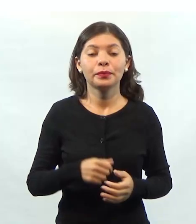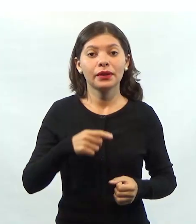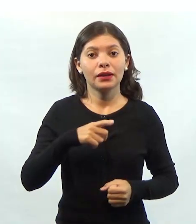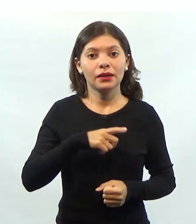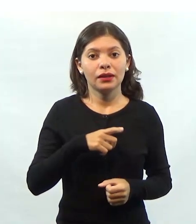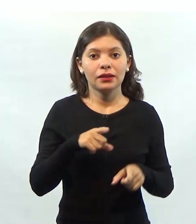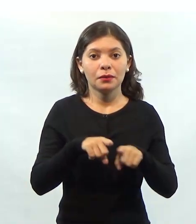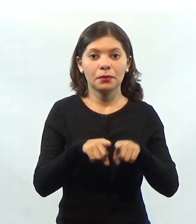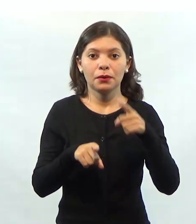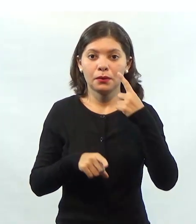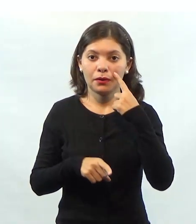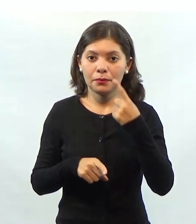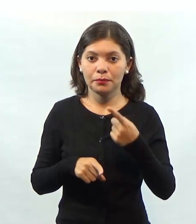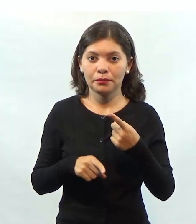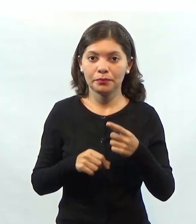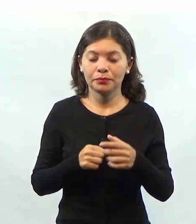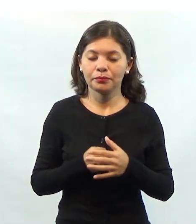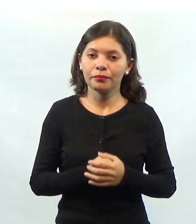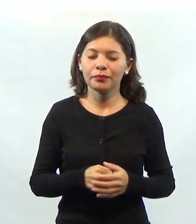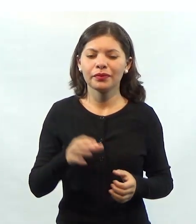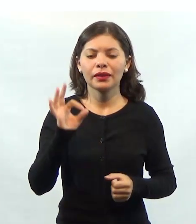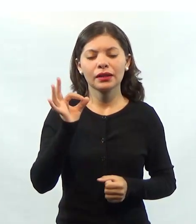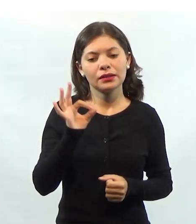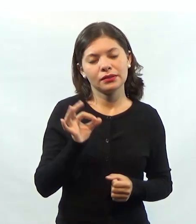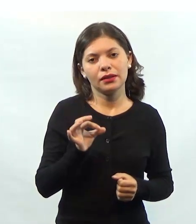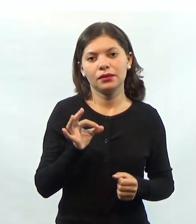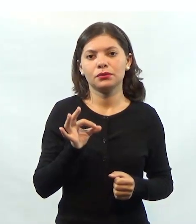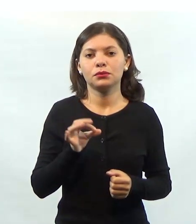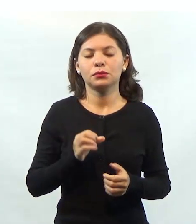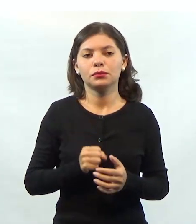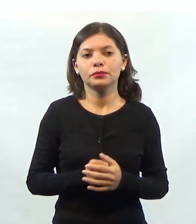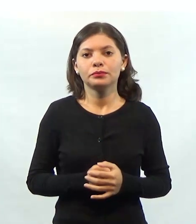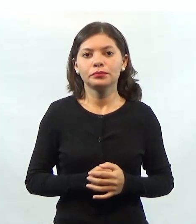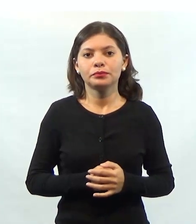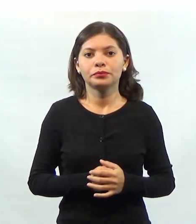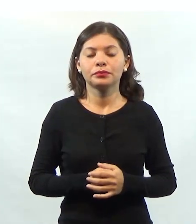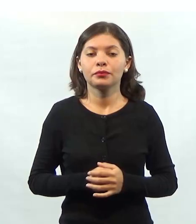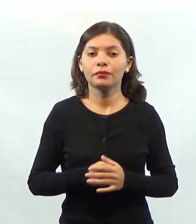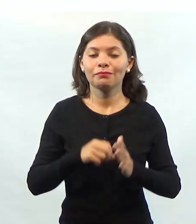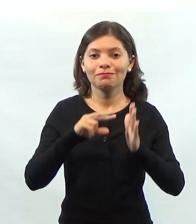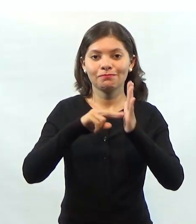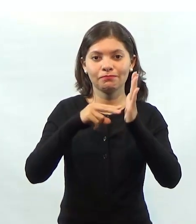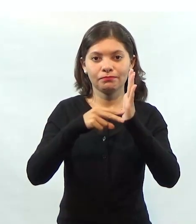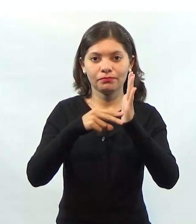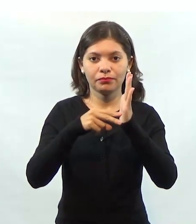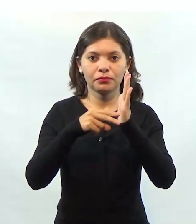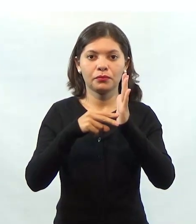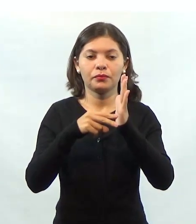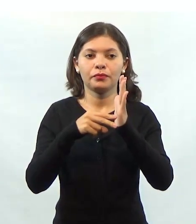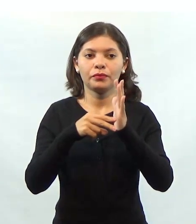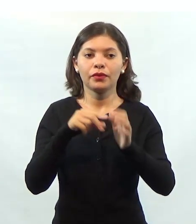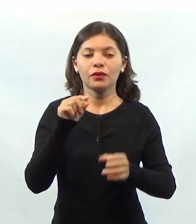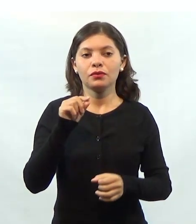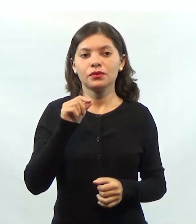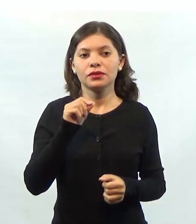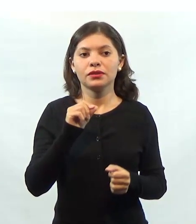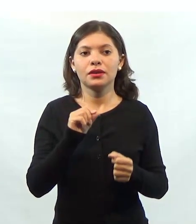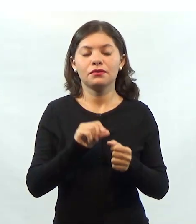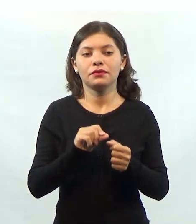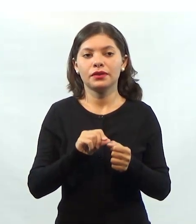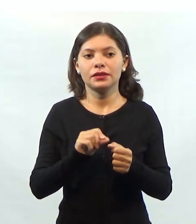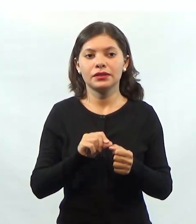temos aqui também, olha, você faz certo, do jeito certo. Ou seja, você faz